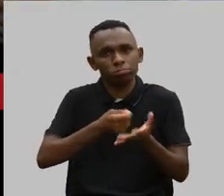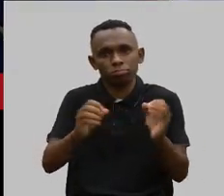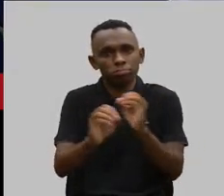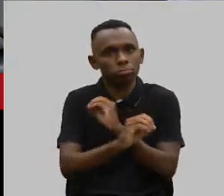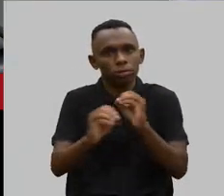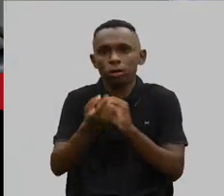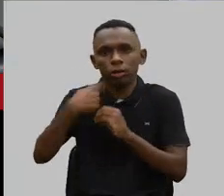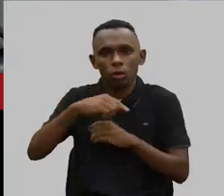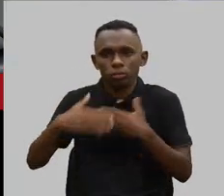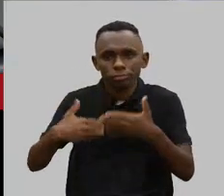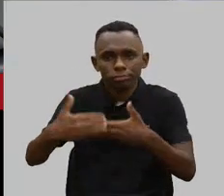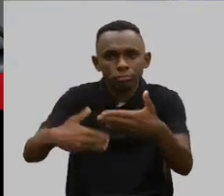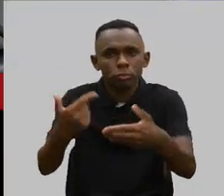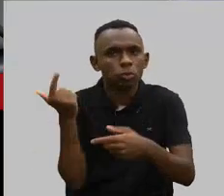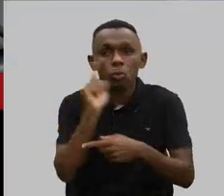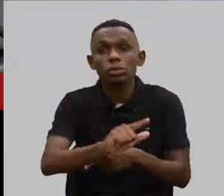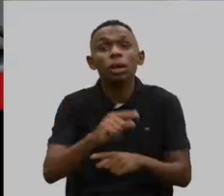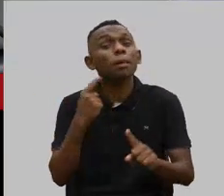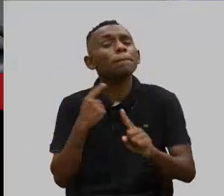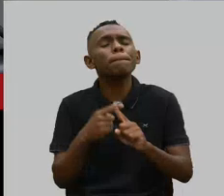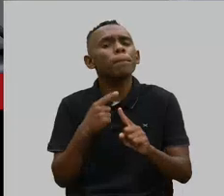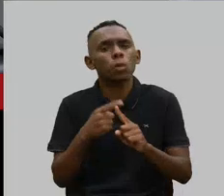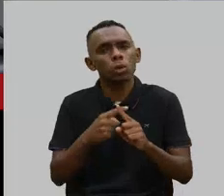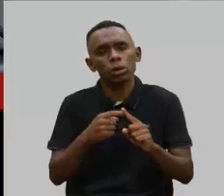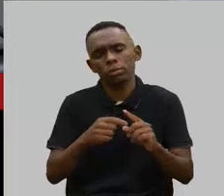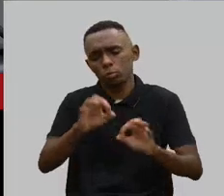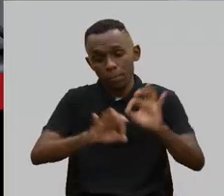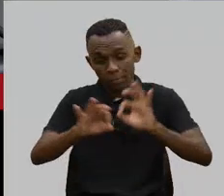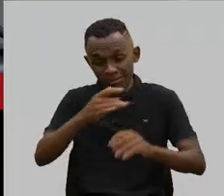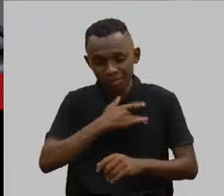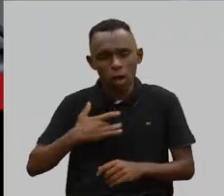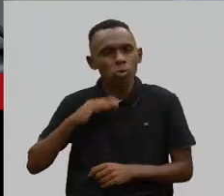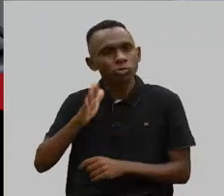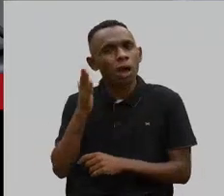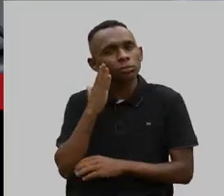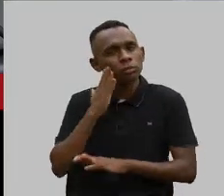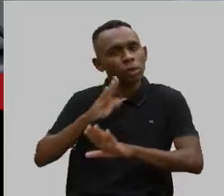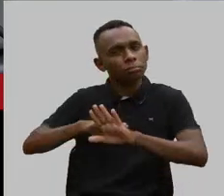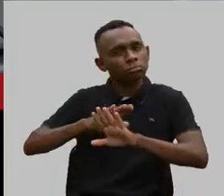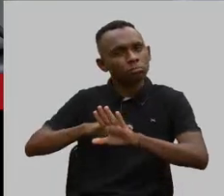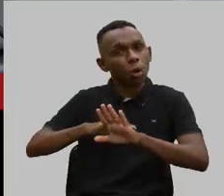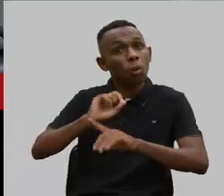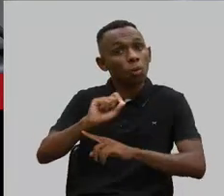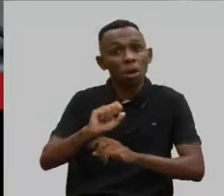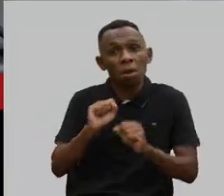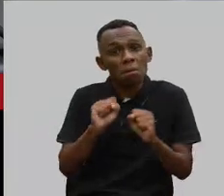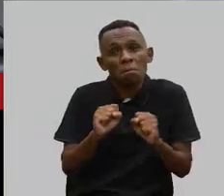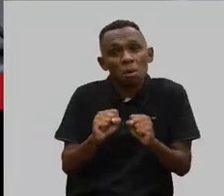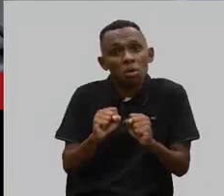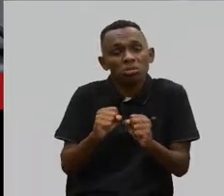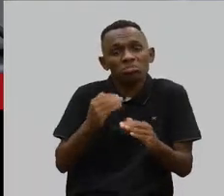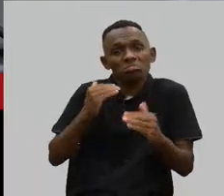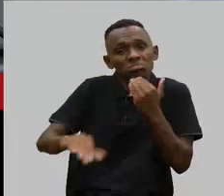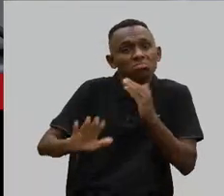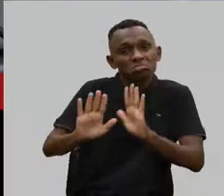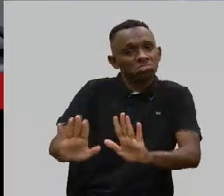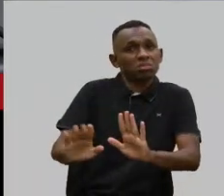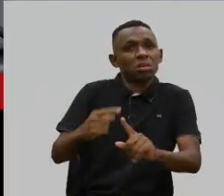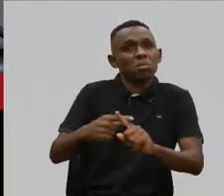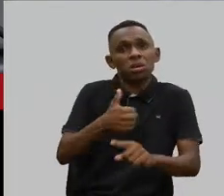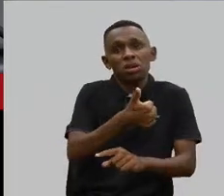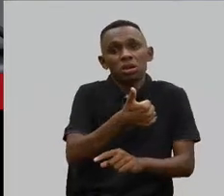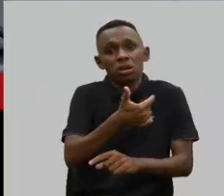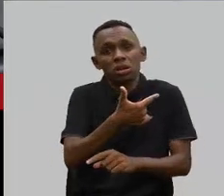efetividade. Por quê? Porque os planos de saúde já entenderam que eles podem descumprir, porque eles vão pagar 200